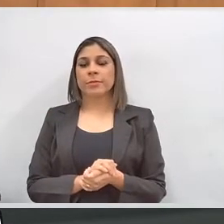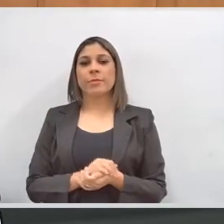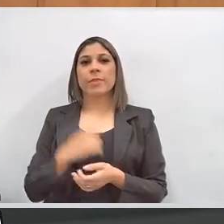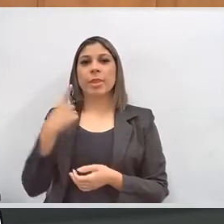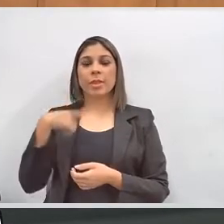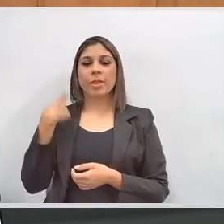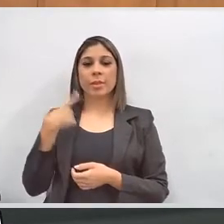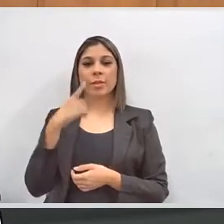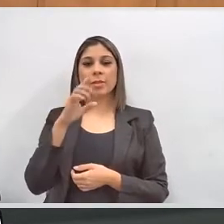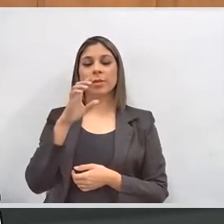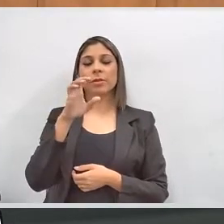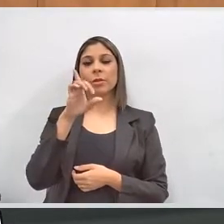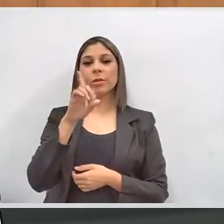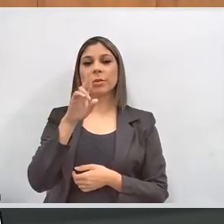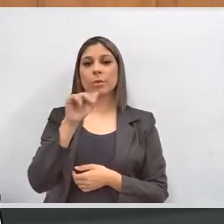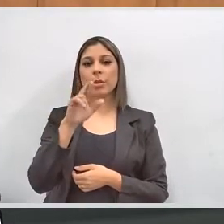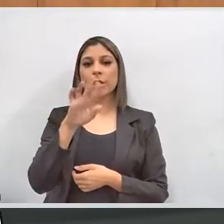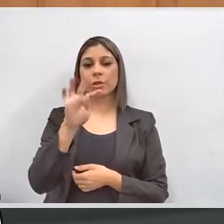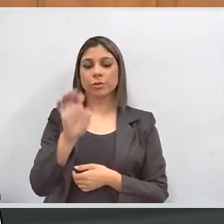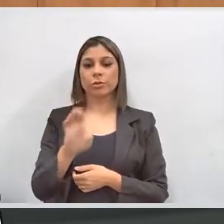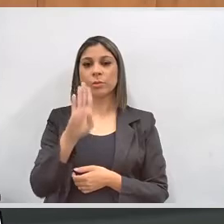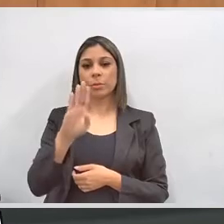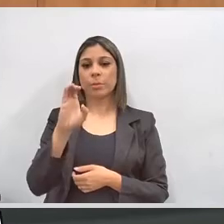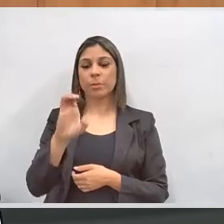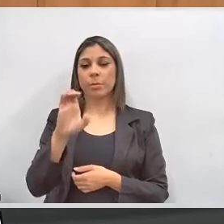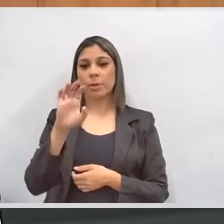senhor deputado Duarte Bechir,